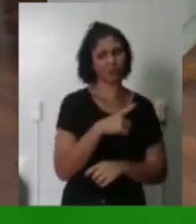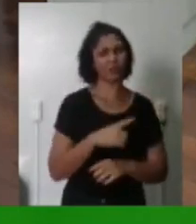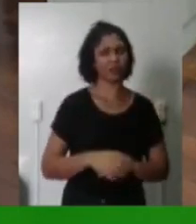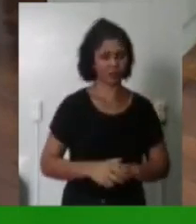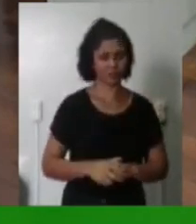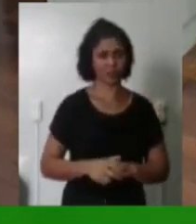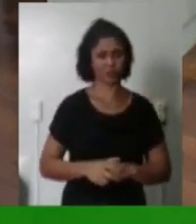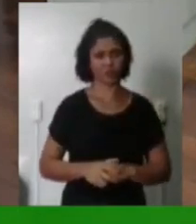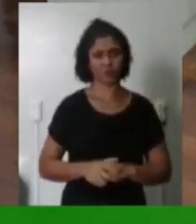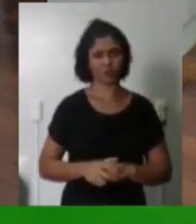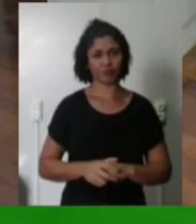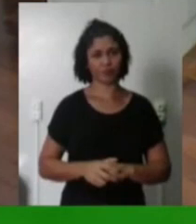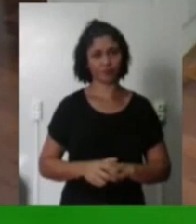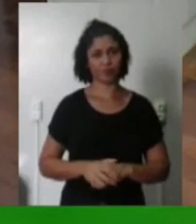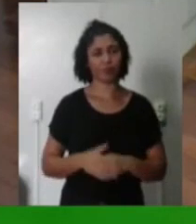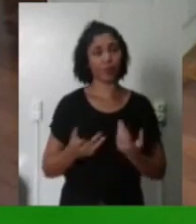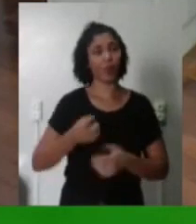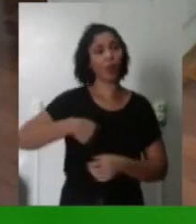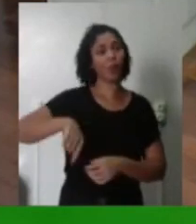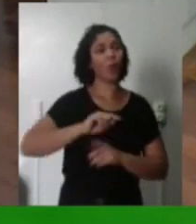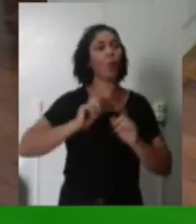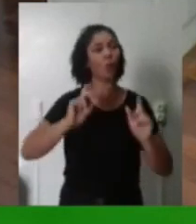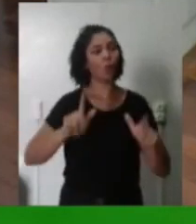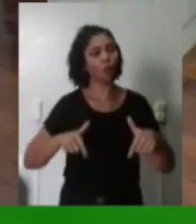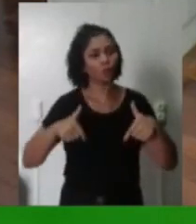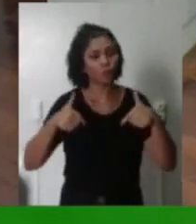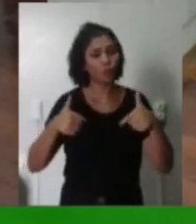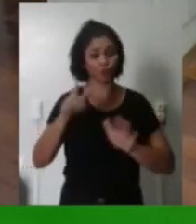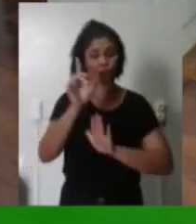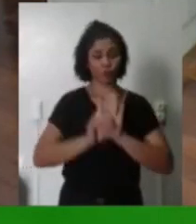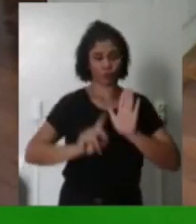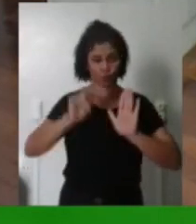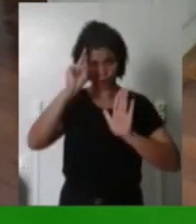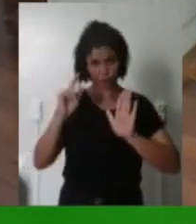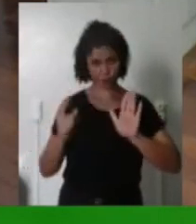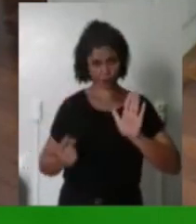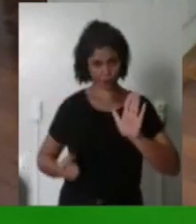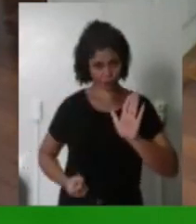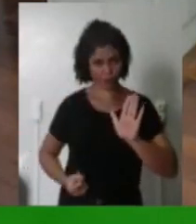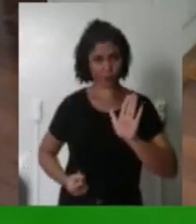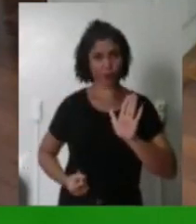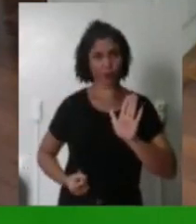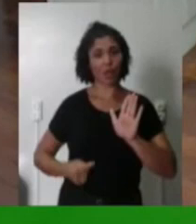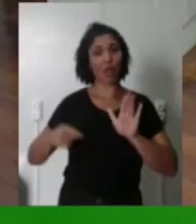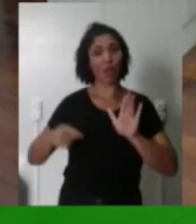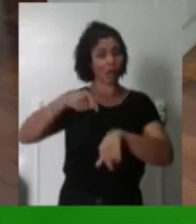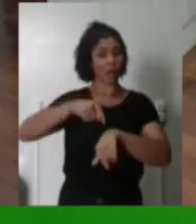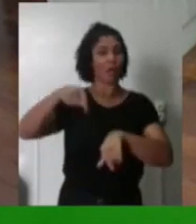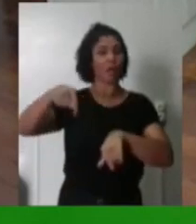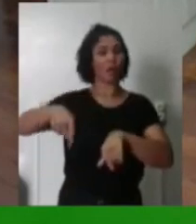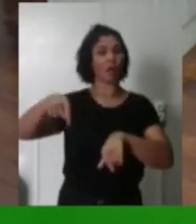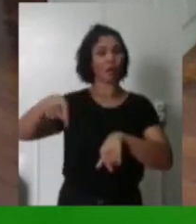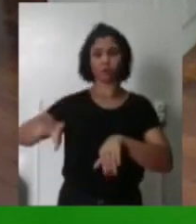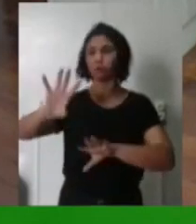Isso faz com que a nossa luta A luta pelos chamados direitos humanos Seja uma luta absolutamente atual Cada vez mais